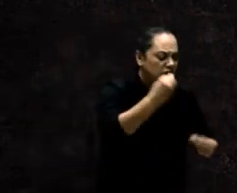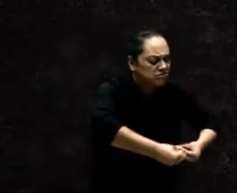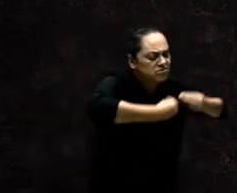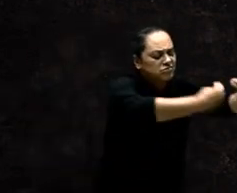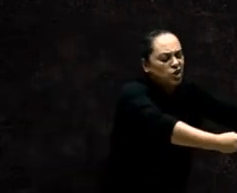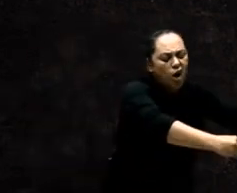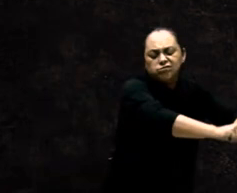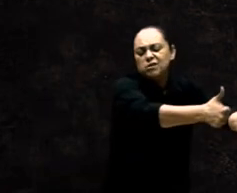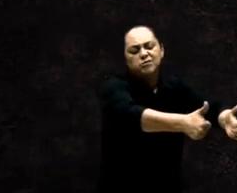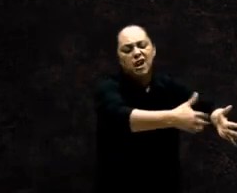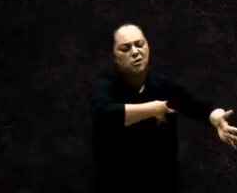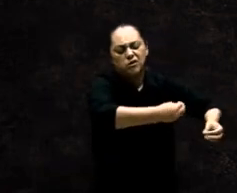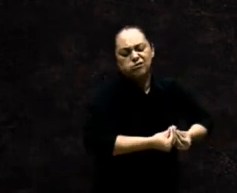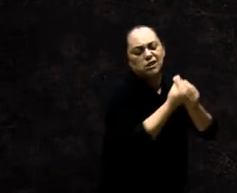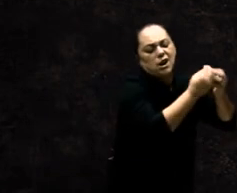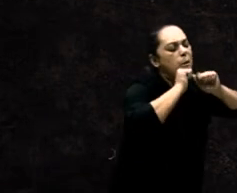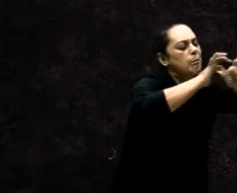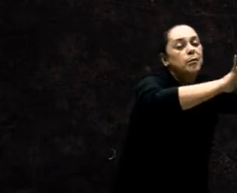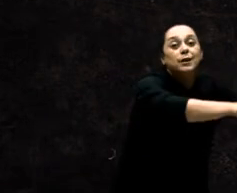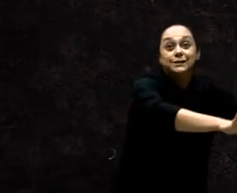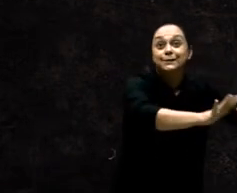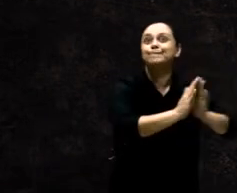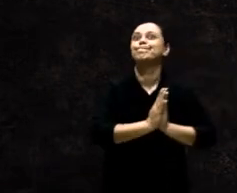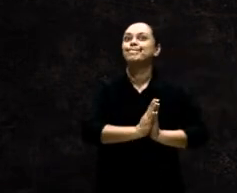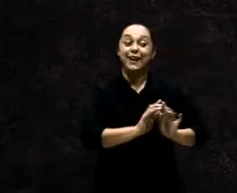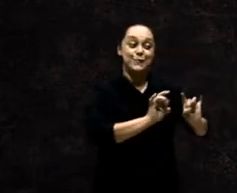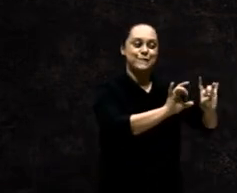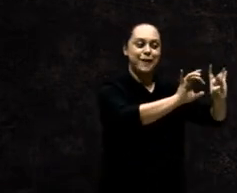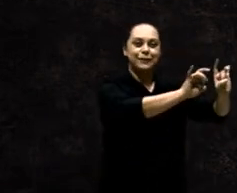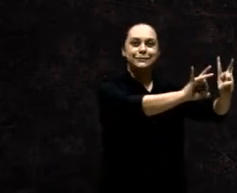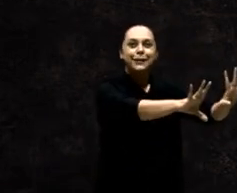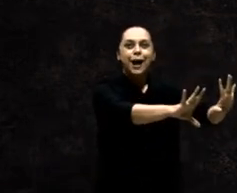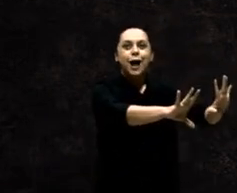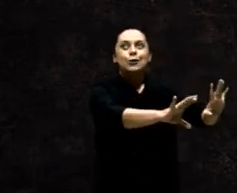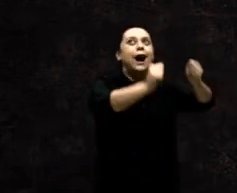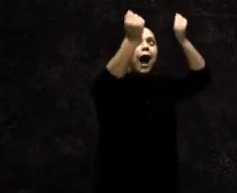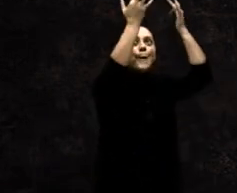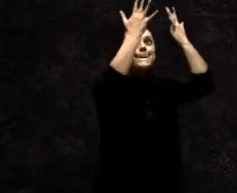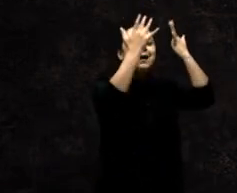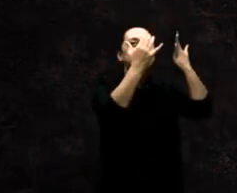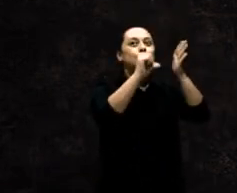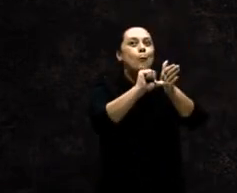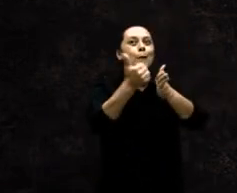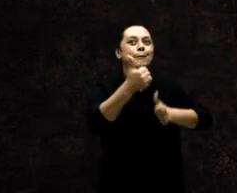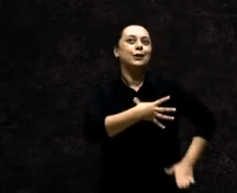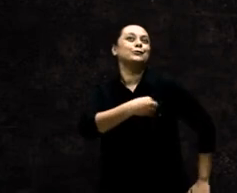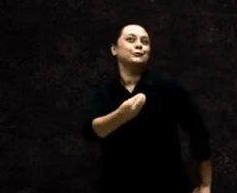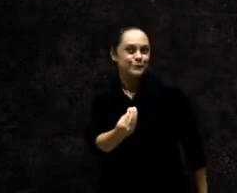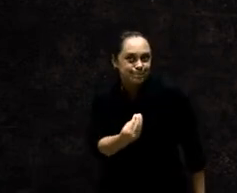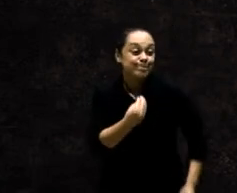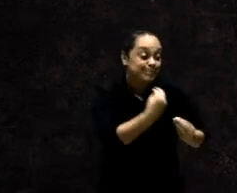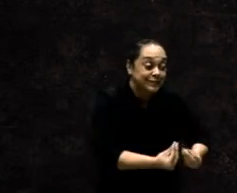primogenitura A Jacó E Jacó Deu pão A Ezaú E o guisado Das lentilhas